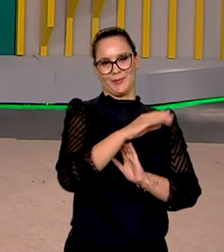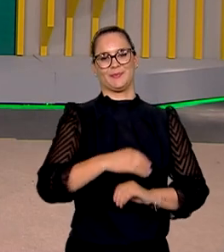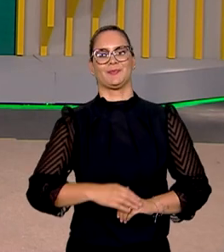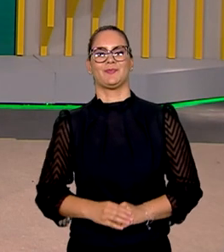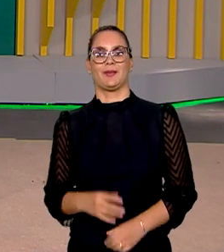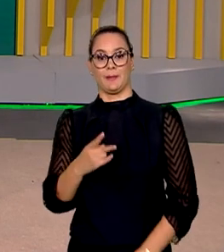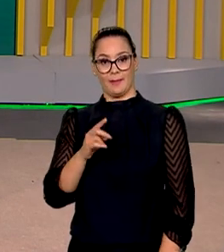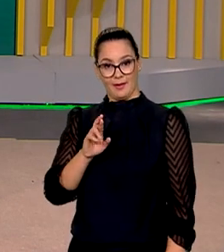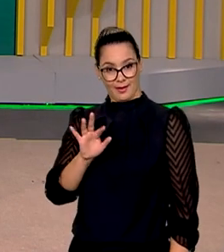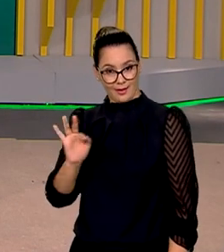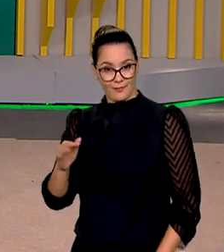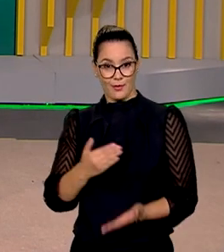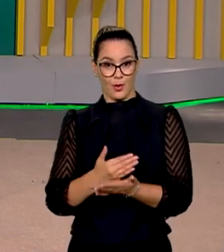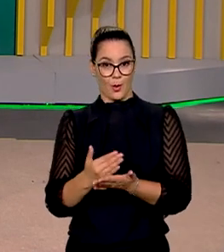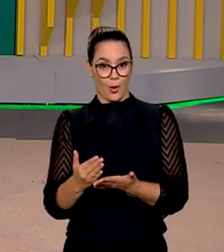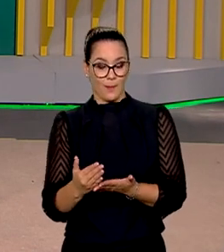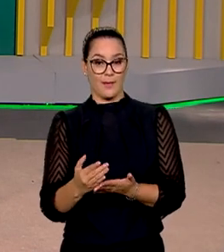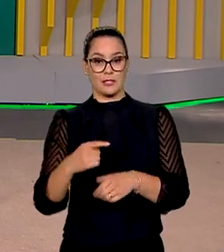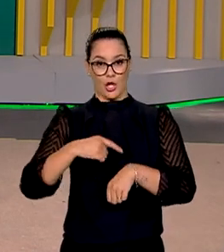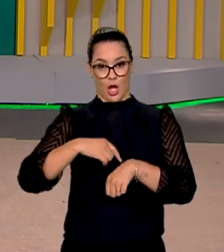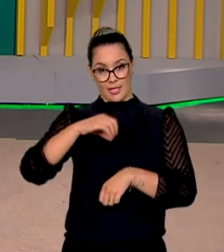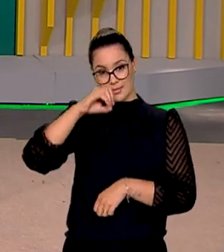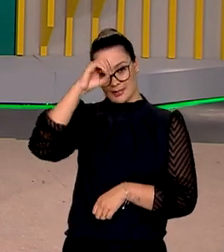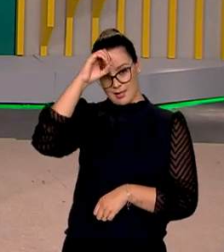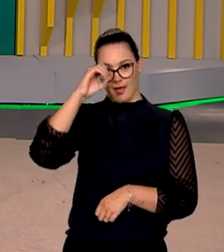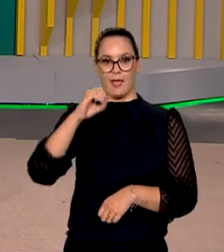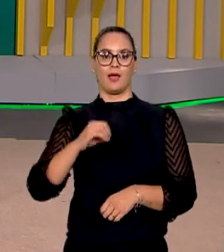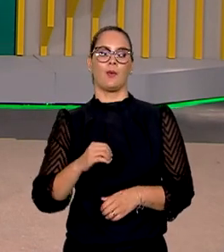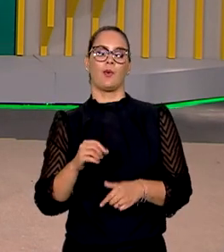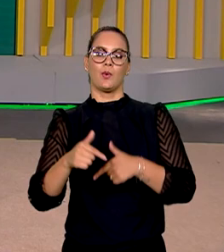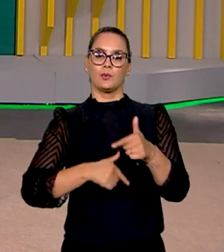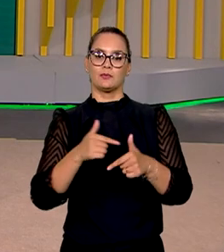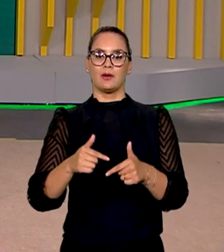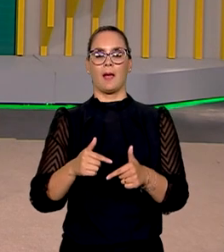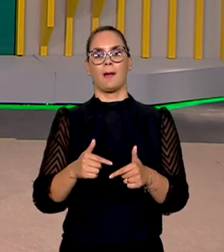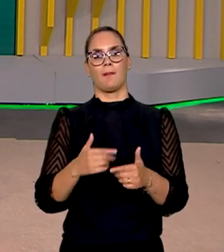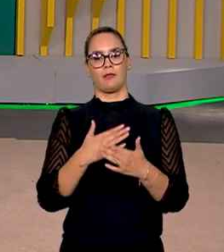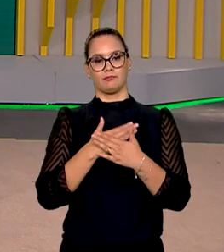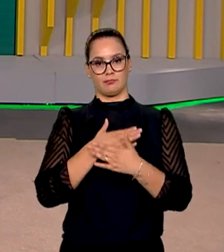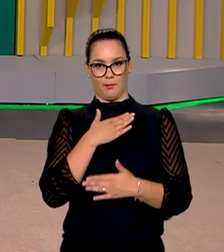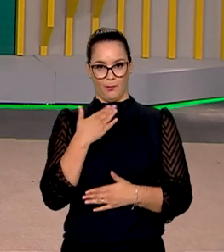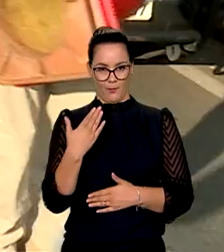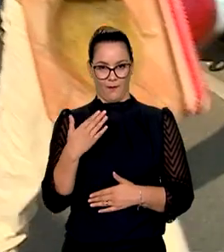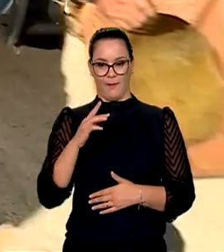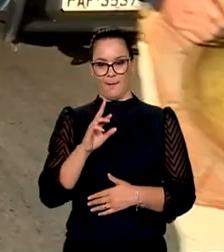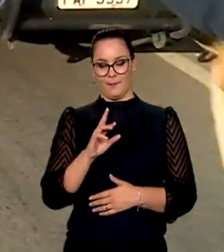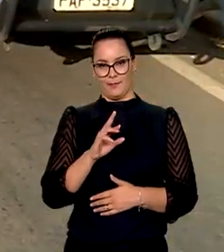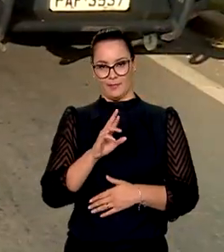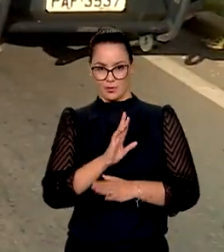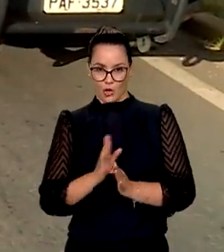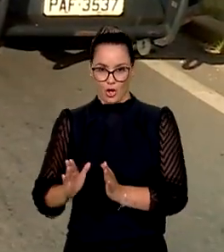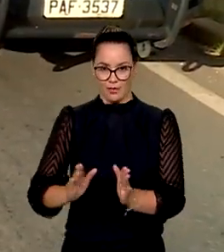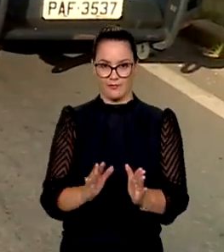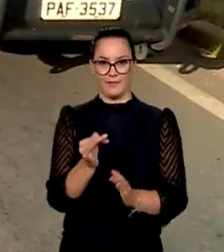A Polícia Rodoviária Federal inicia à meia-noite de hoje para amanhã a operação finados nas rodovias federais. Até às